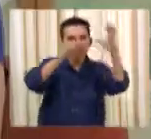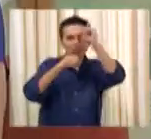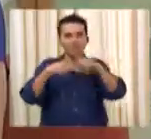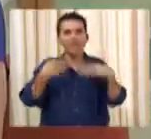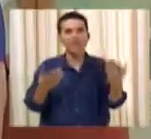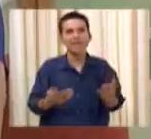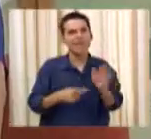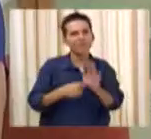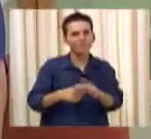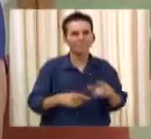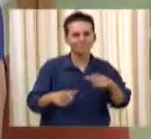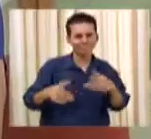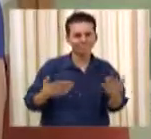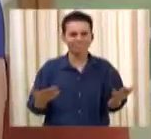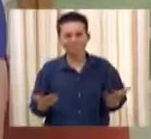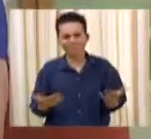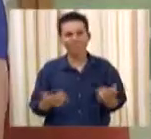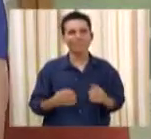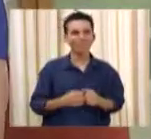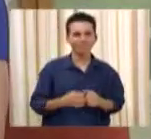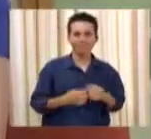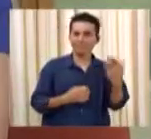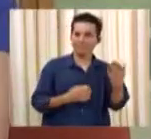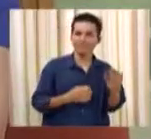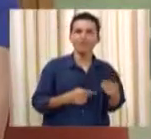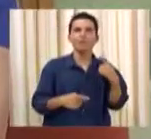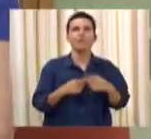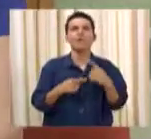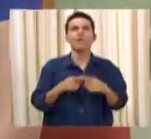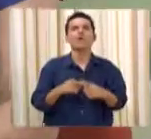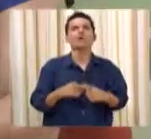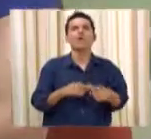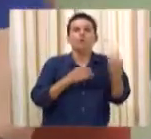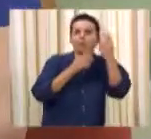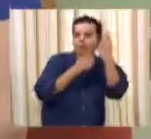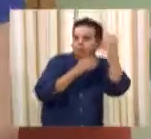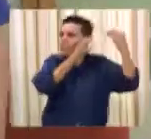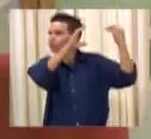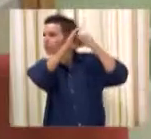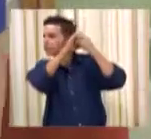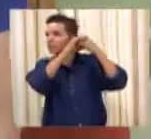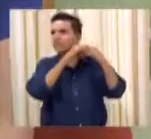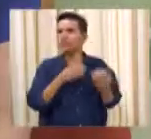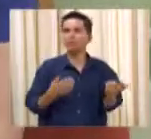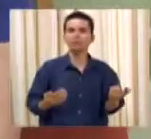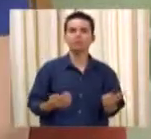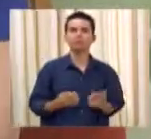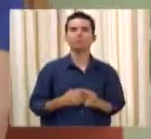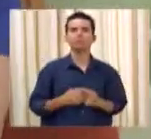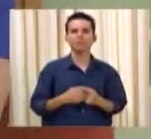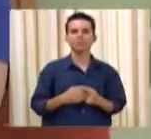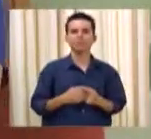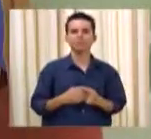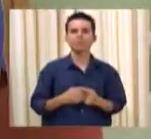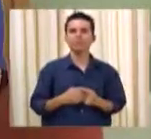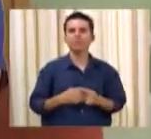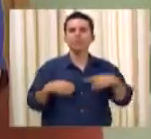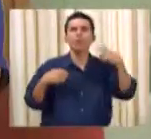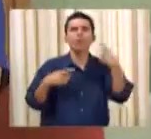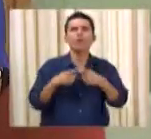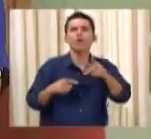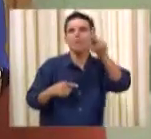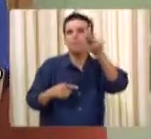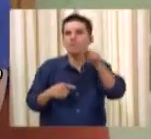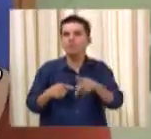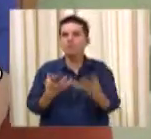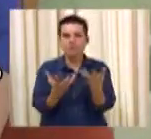implante fornece é um estímulo elétrico. Então, a pessoa que recebe o implante coclear, ela não vai mais